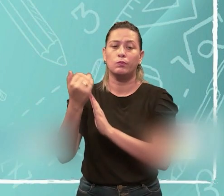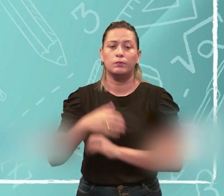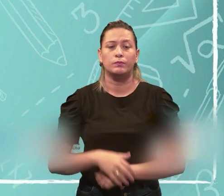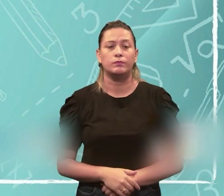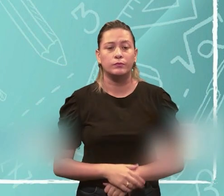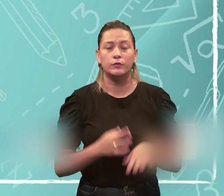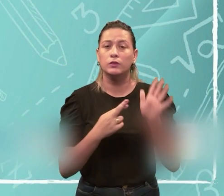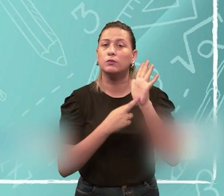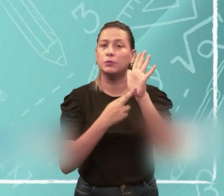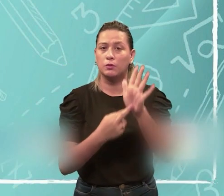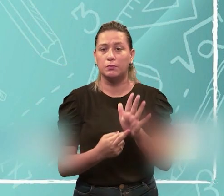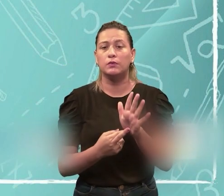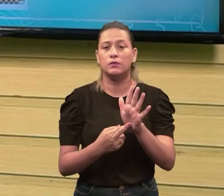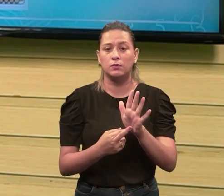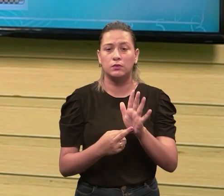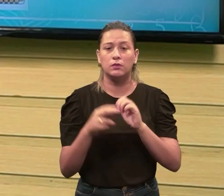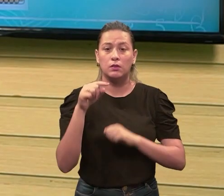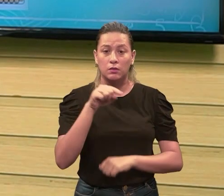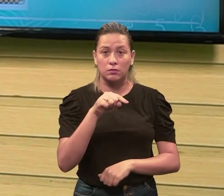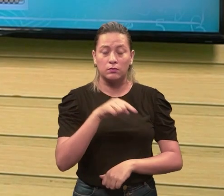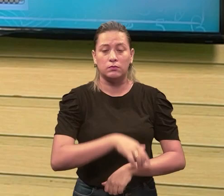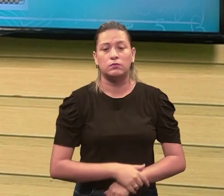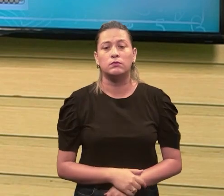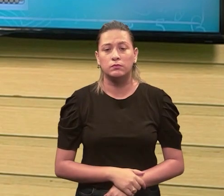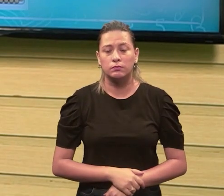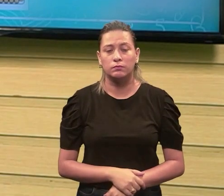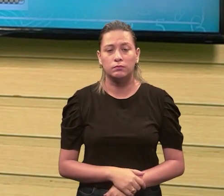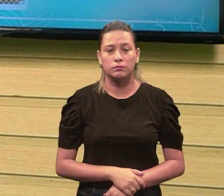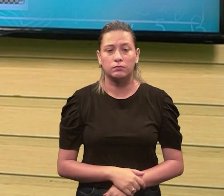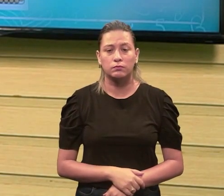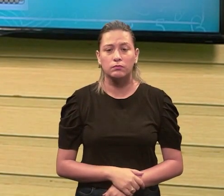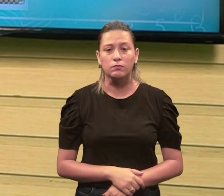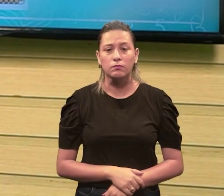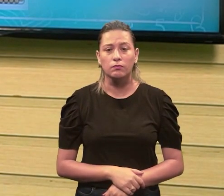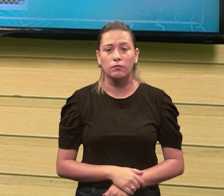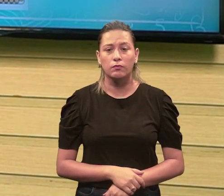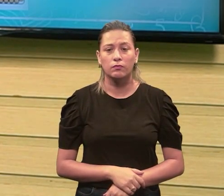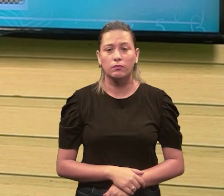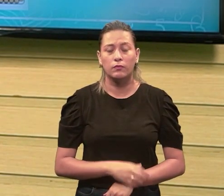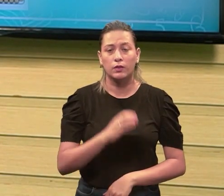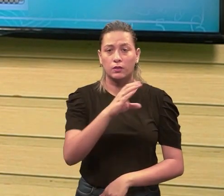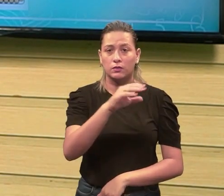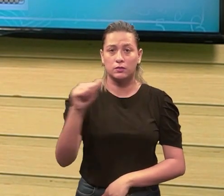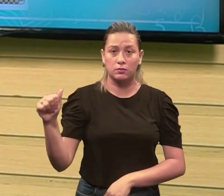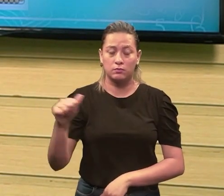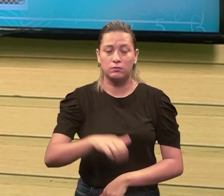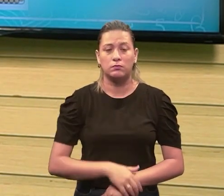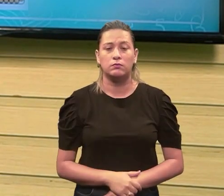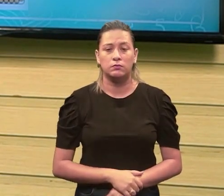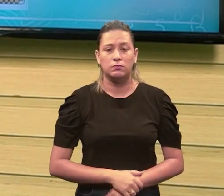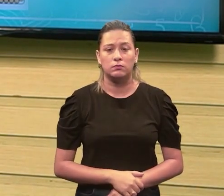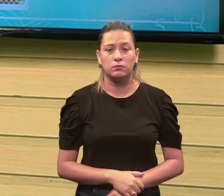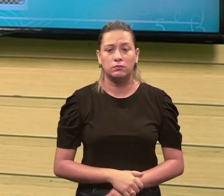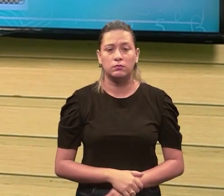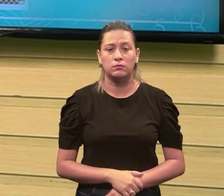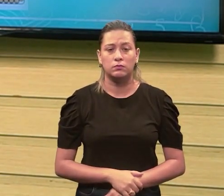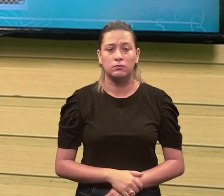representação aqui nessa figura, os fluxos, né, da corrente alternada. Então, ela não só